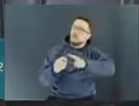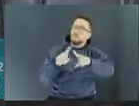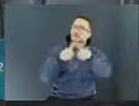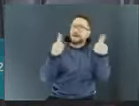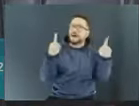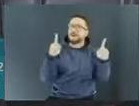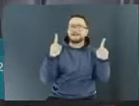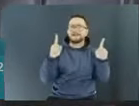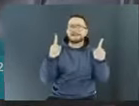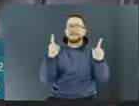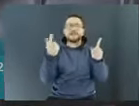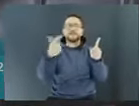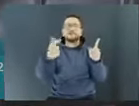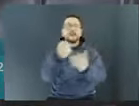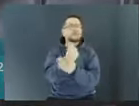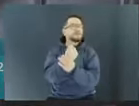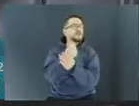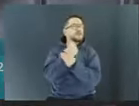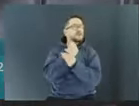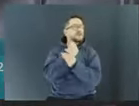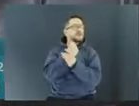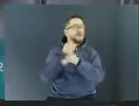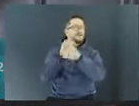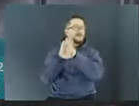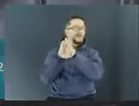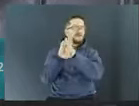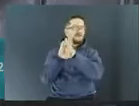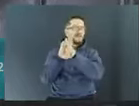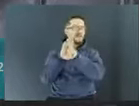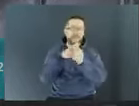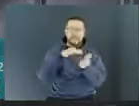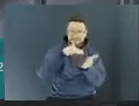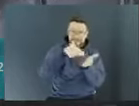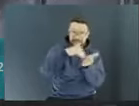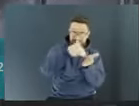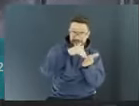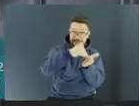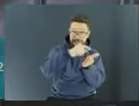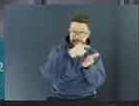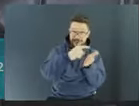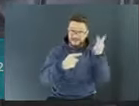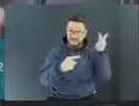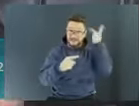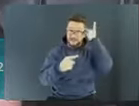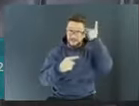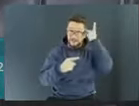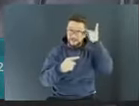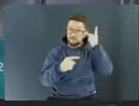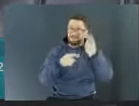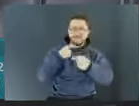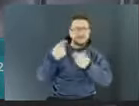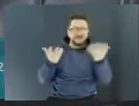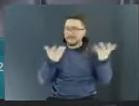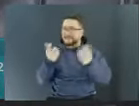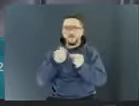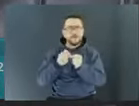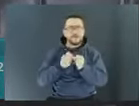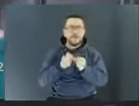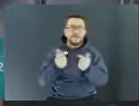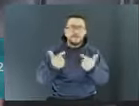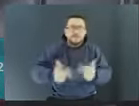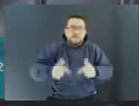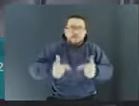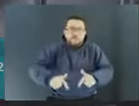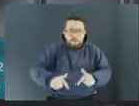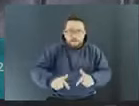Então, a própria Secretaria do Urbanismo não tem muito o fazer, porque ela leva isso para o Conselho e o Conselho é vai decidir. Então,